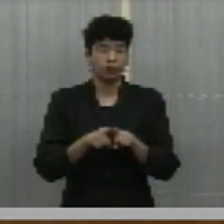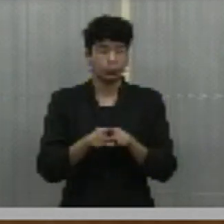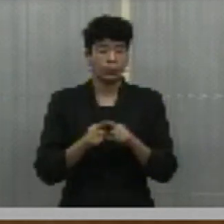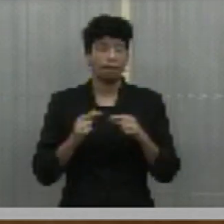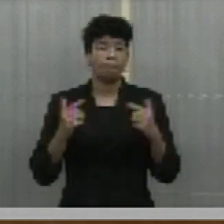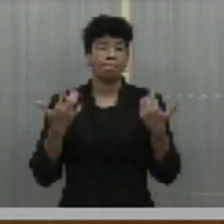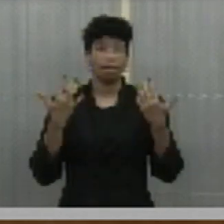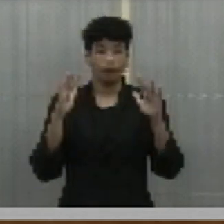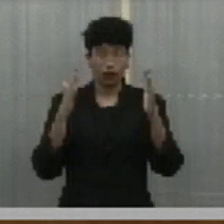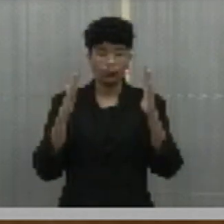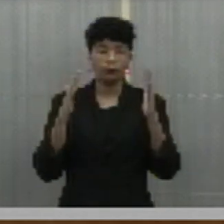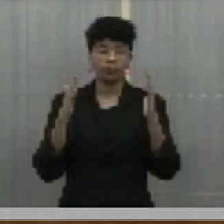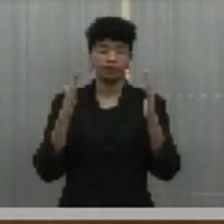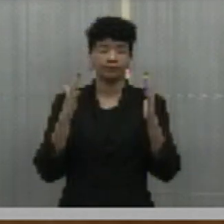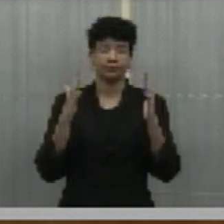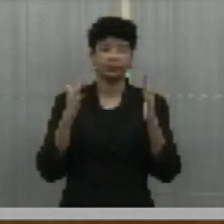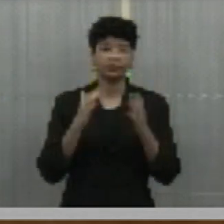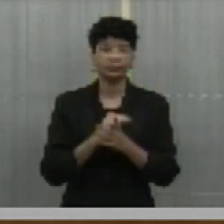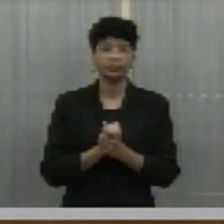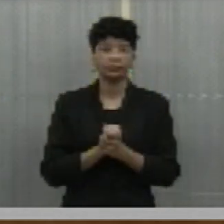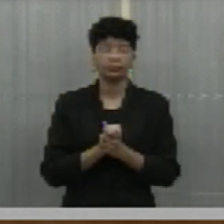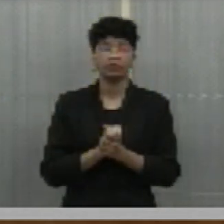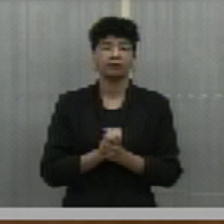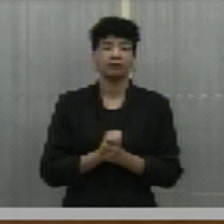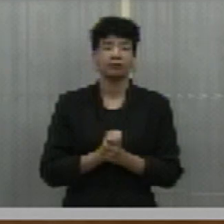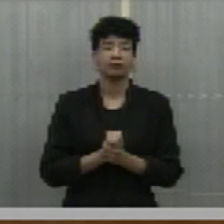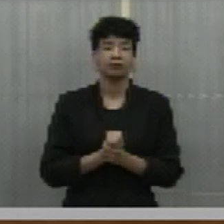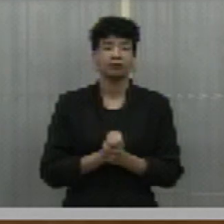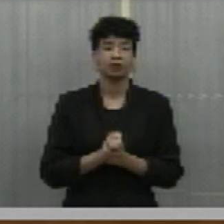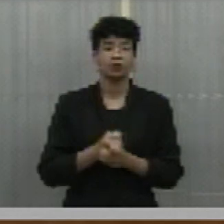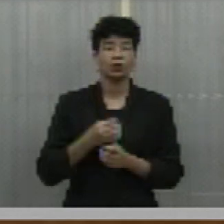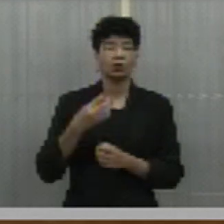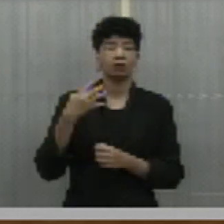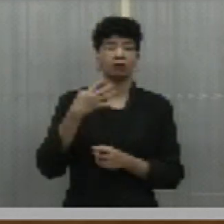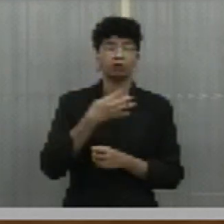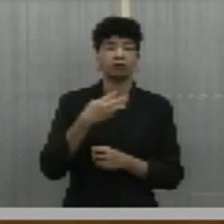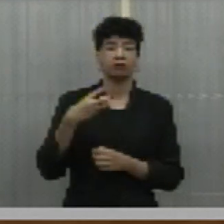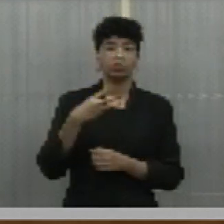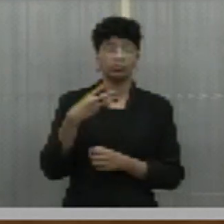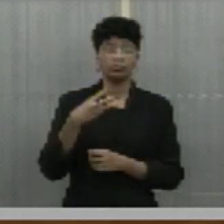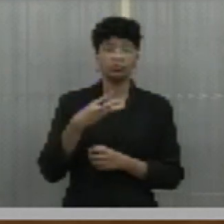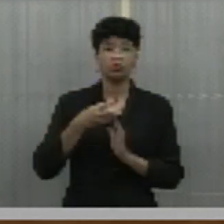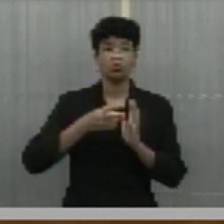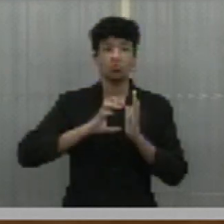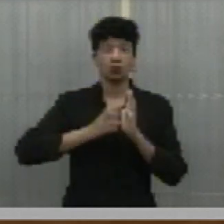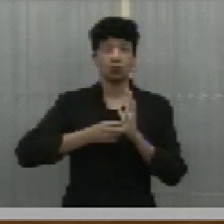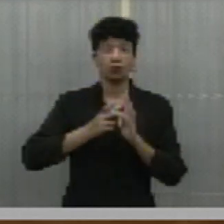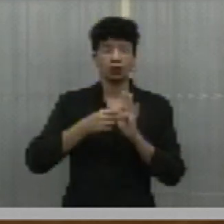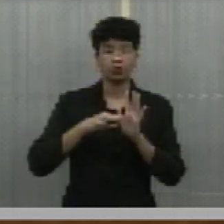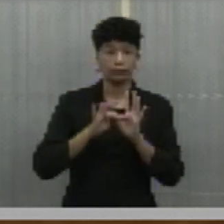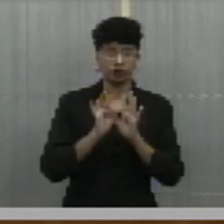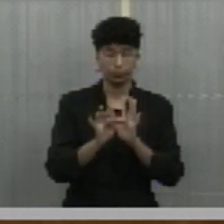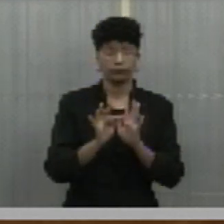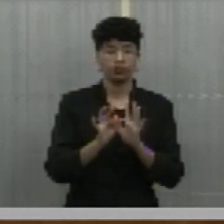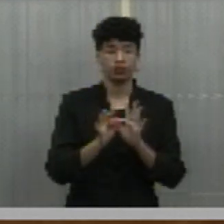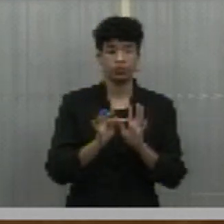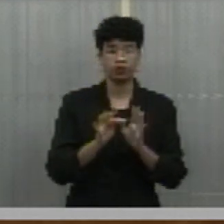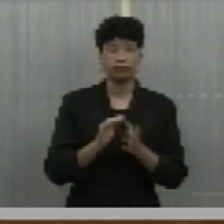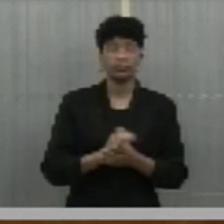realizamos a comemoração do 43º aniversário do Partido dos Trabalhadores, meu caro presidente